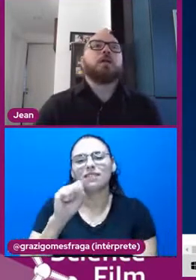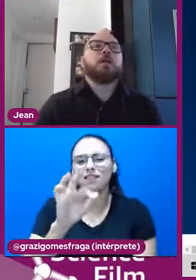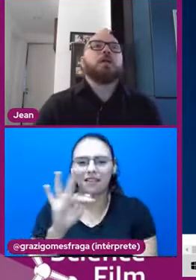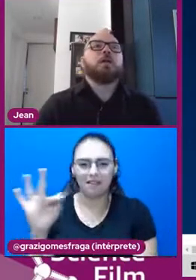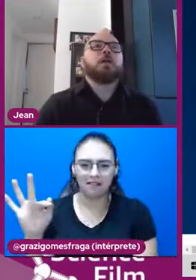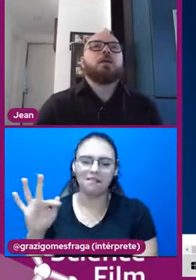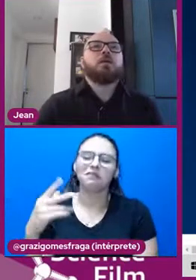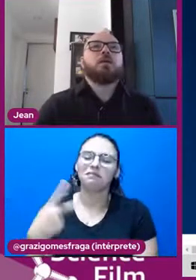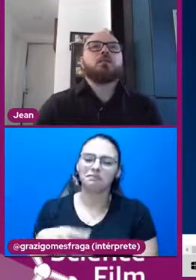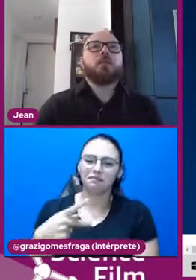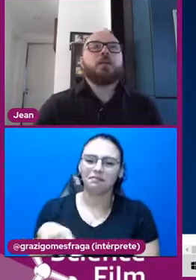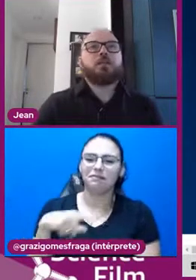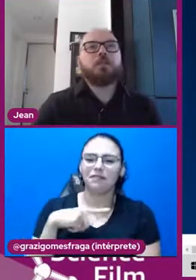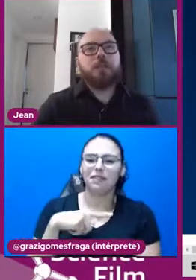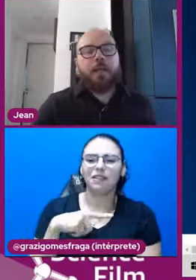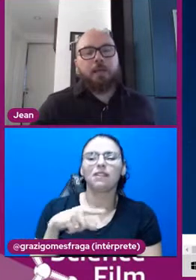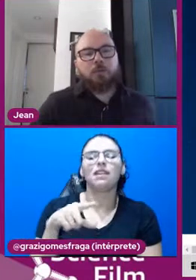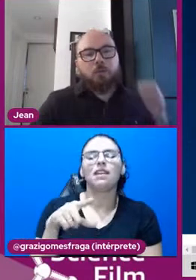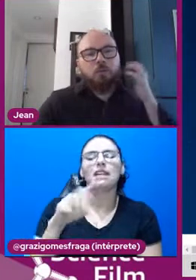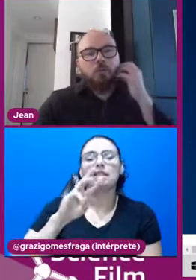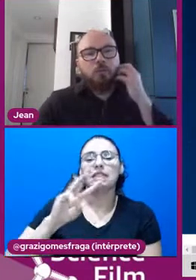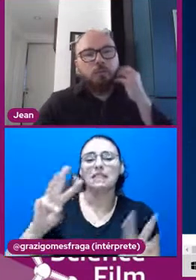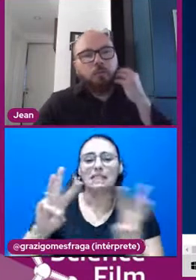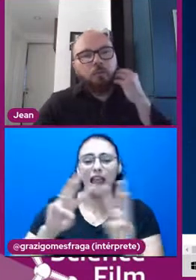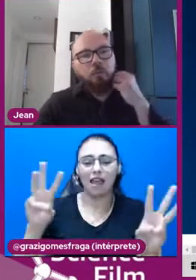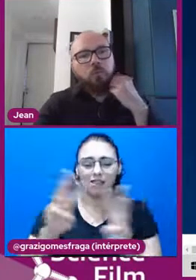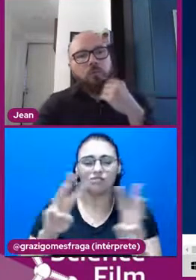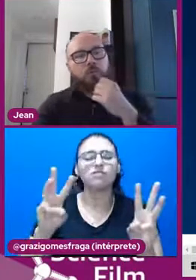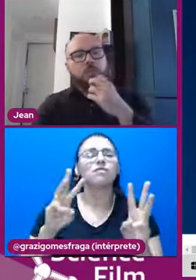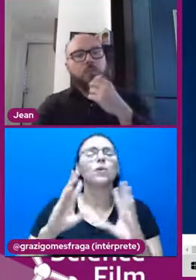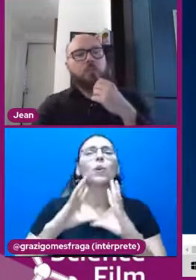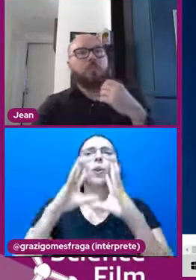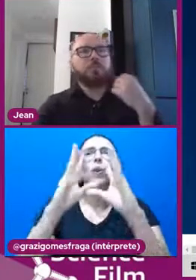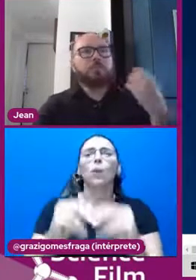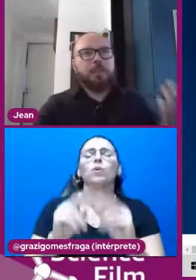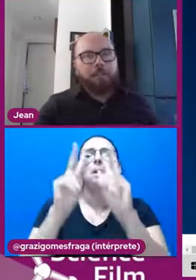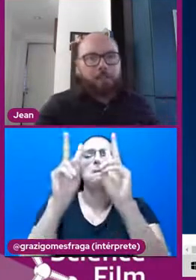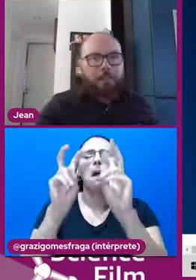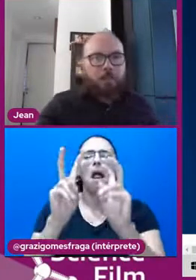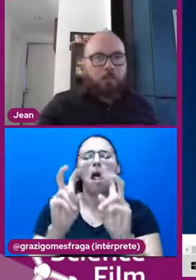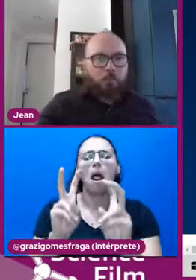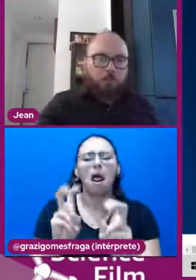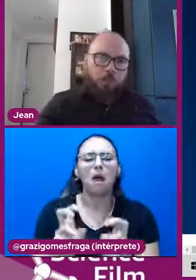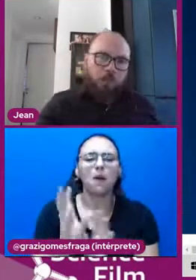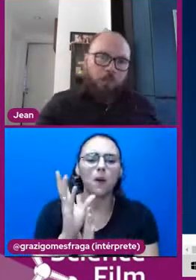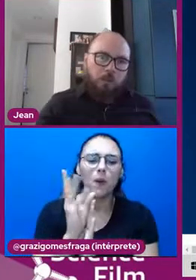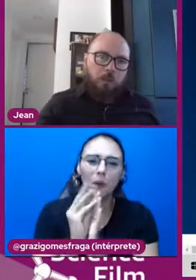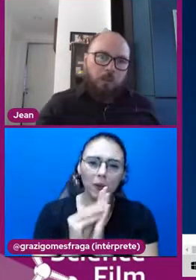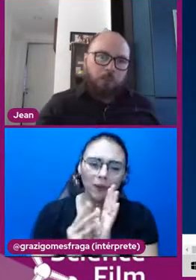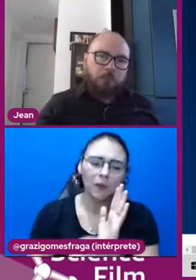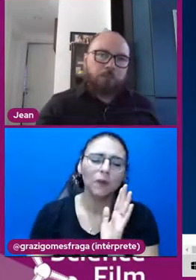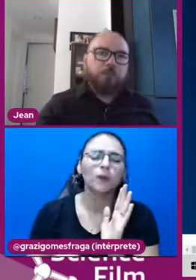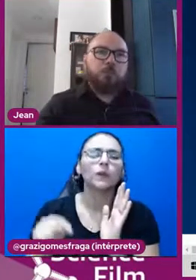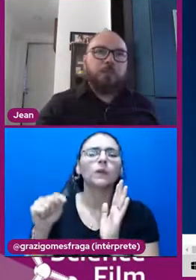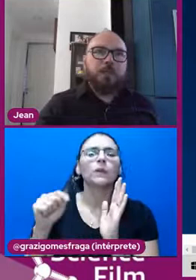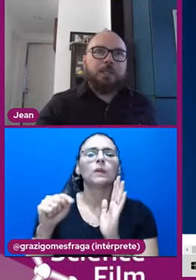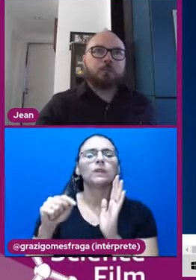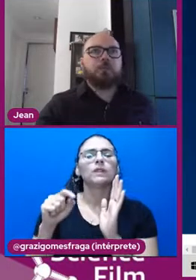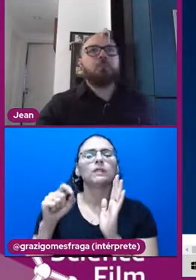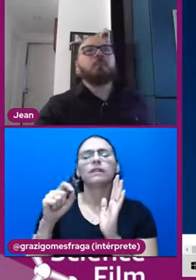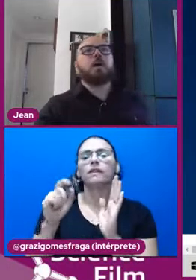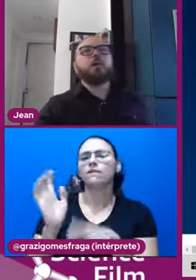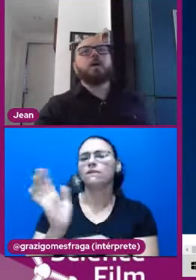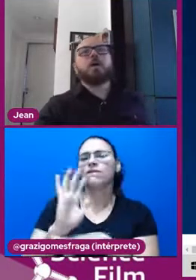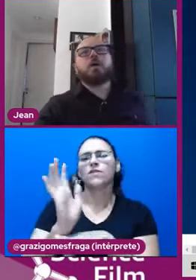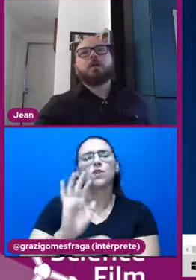tem lá em um site de internet todos os conteúdos que a gente tá trabalhando de filmes